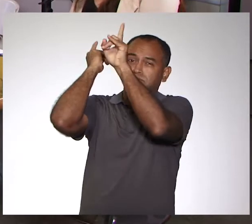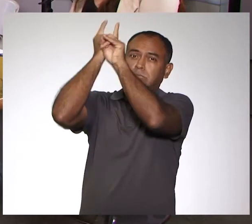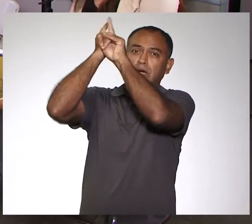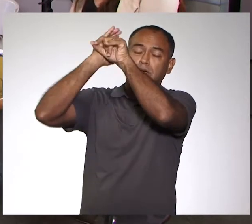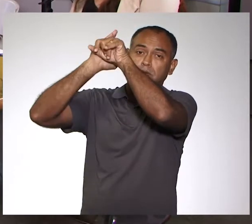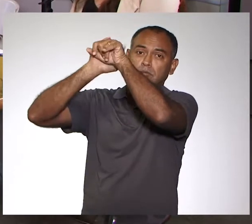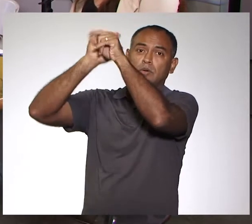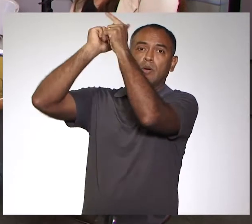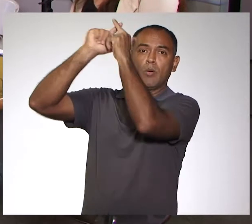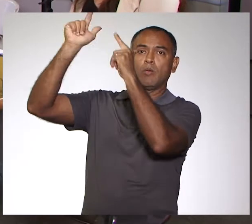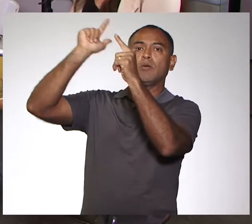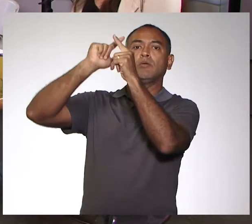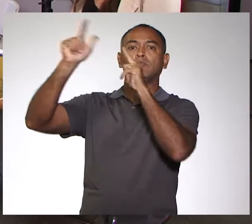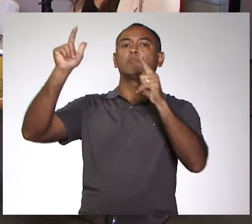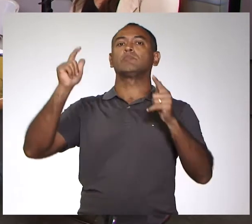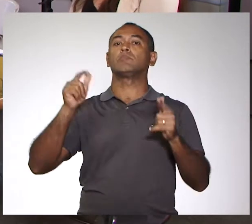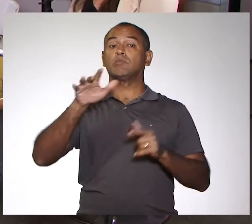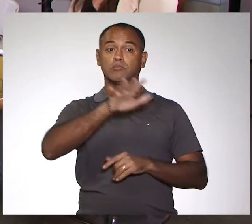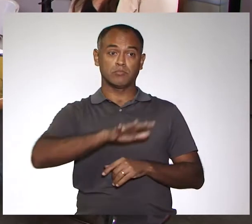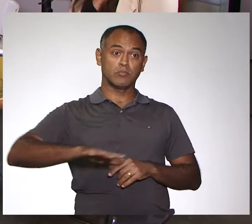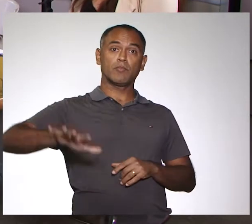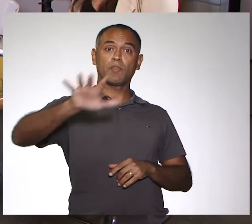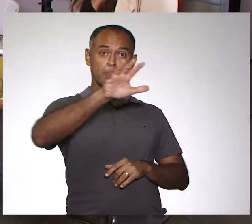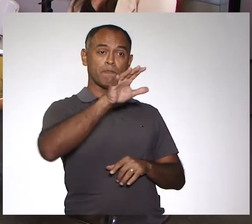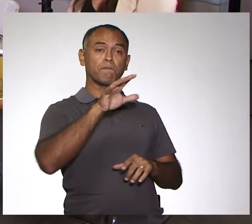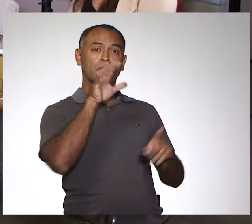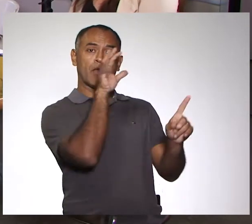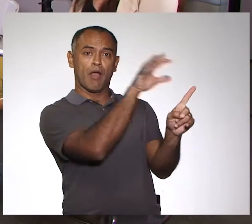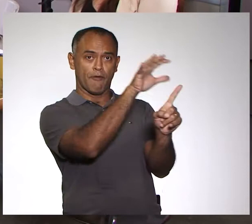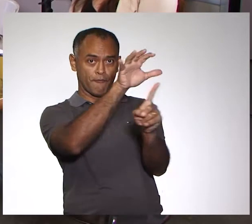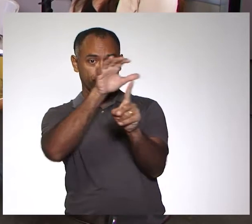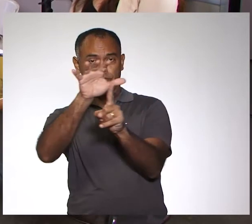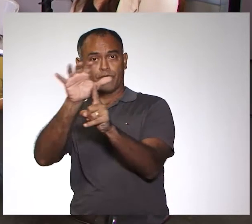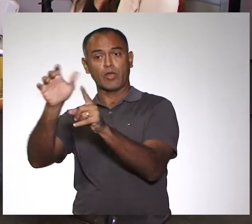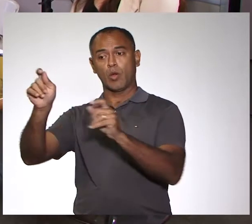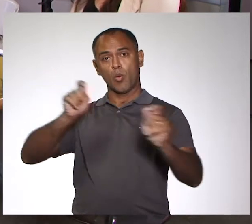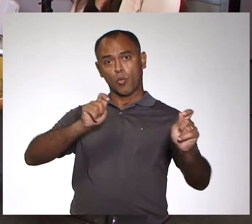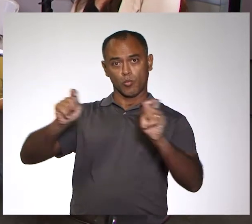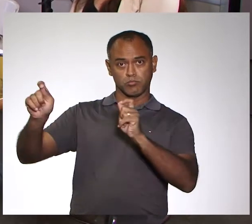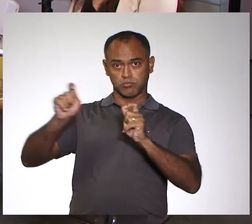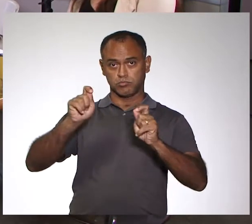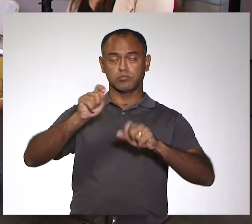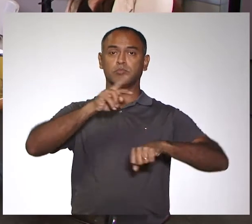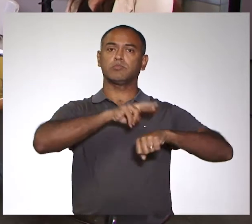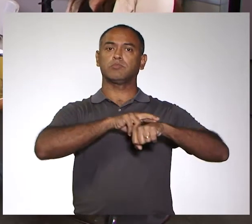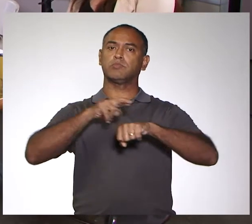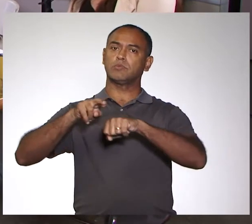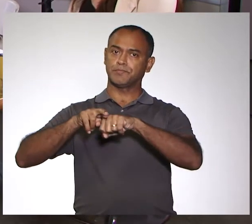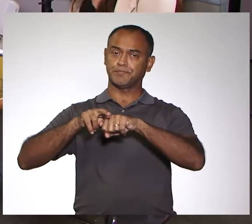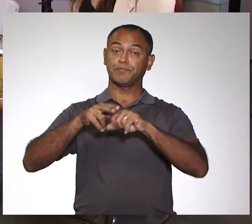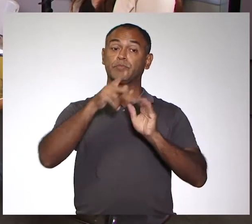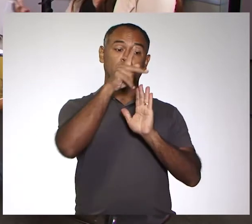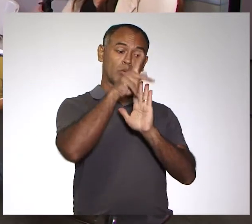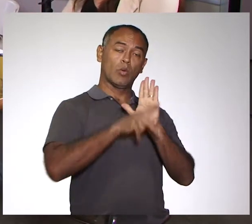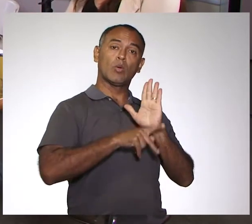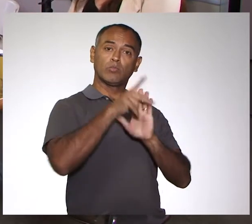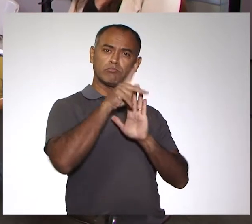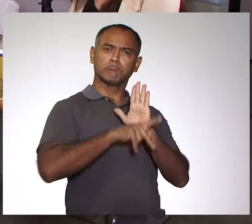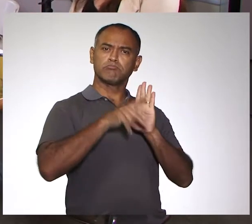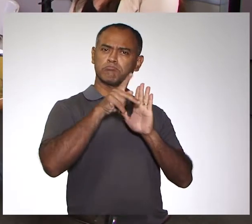animais, que acaba afetando o comércio aqui do estado de Roraima. Então, foram todos projetos que